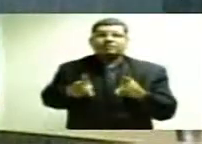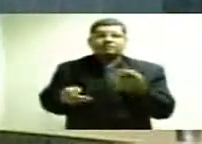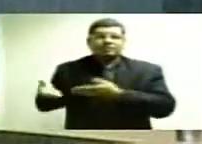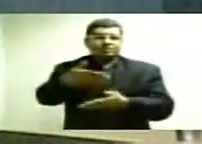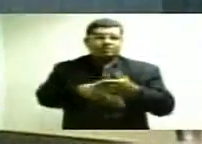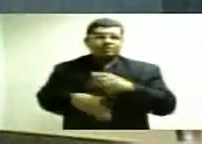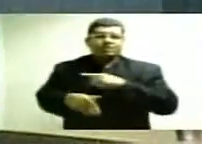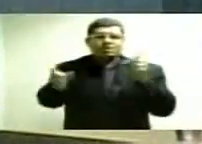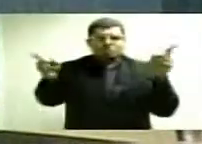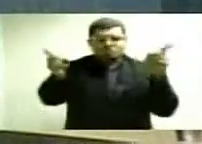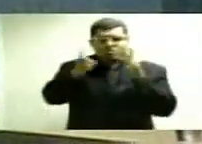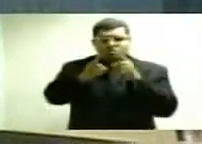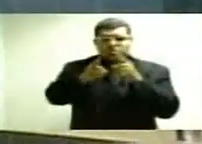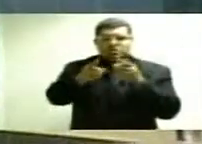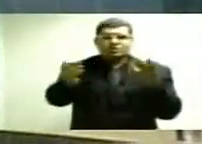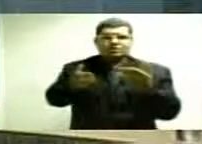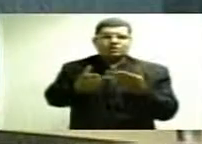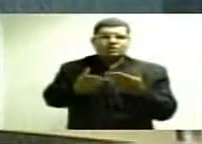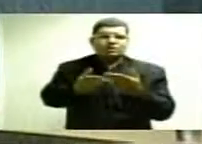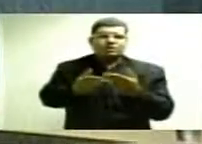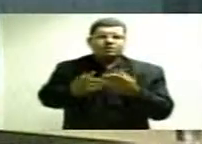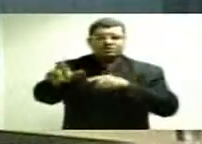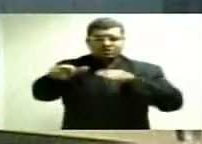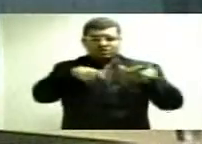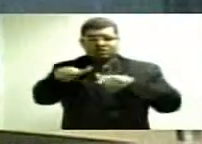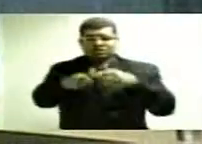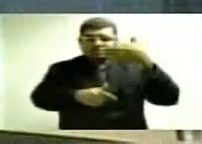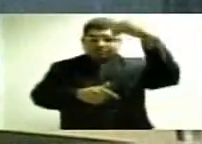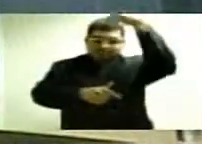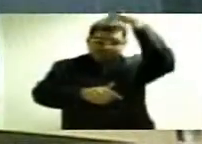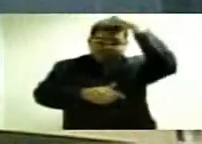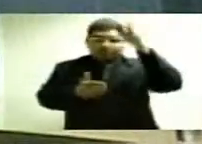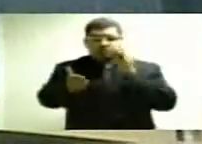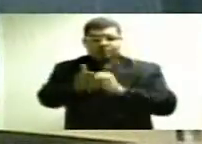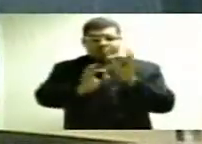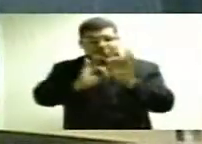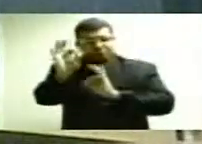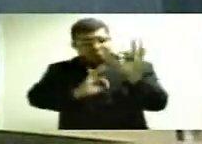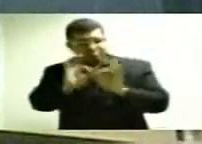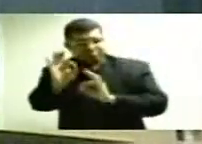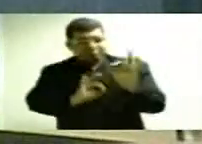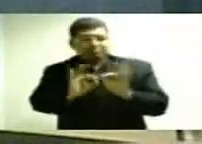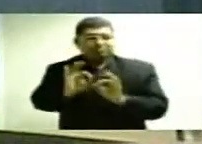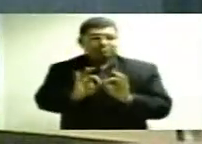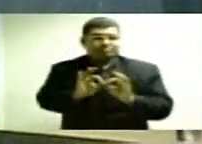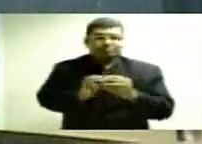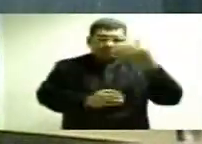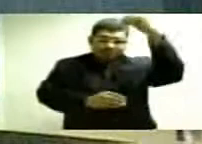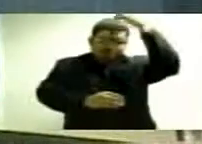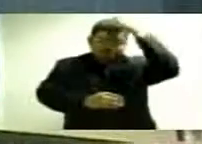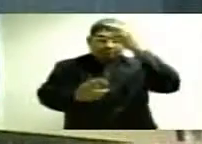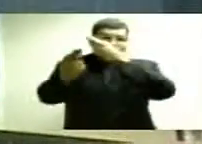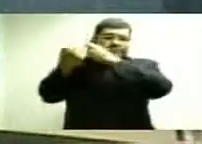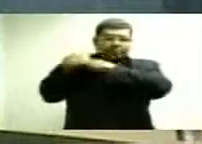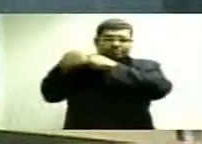diminuir o déficit, fruto da absoluta falta de planejamento e da absoluta